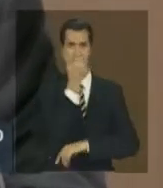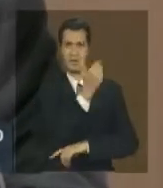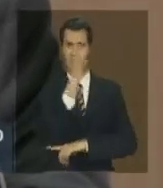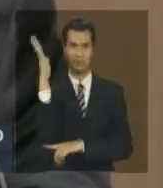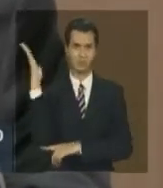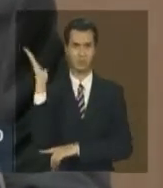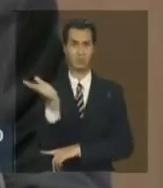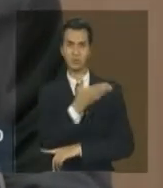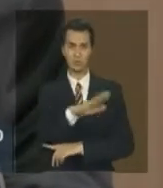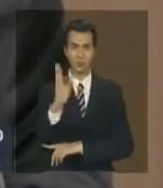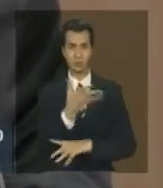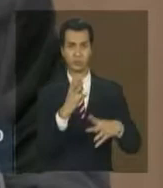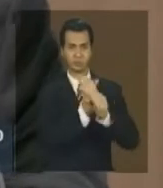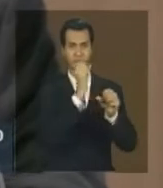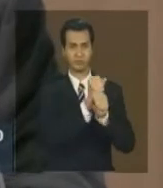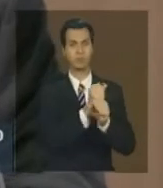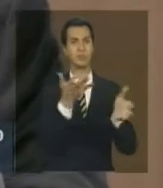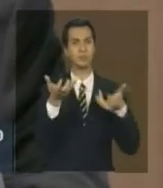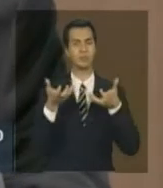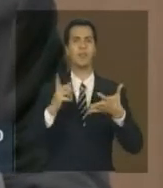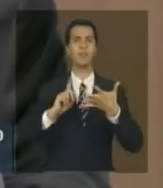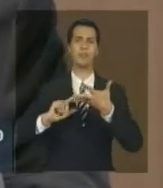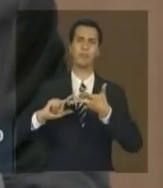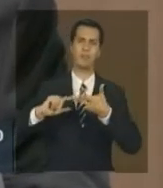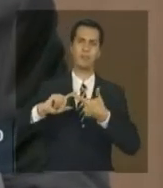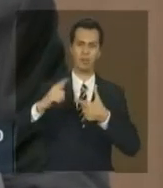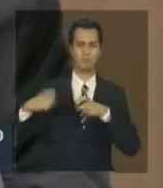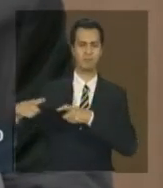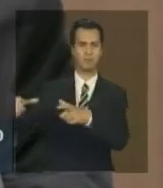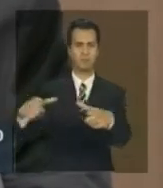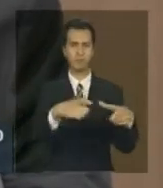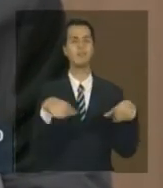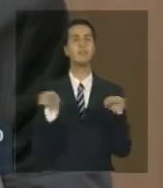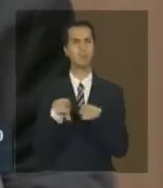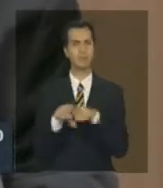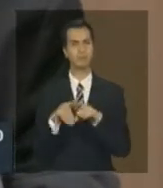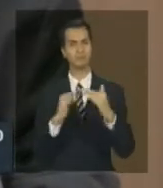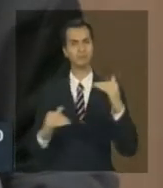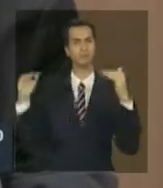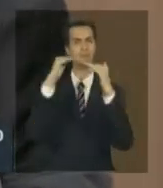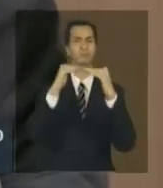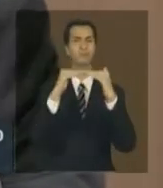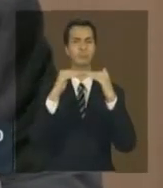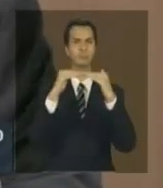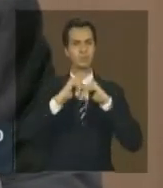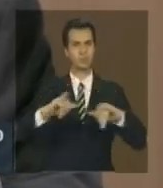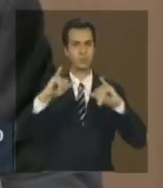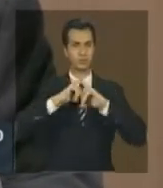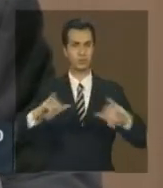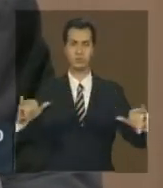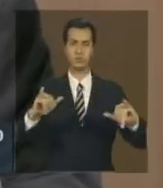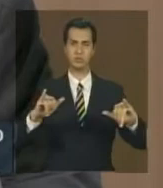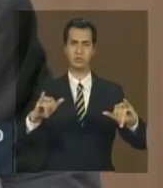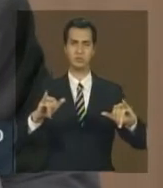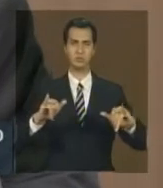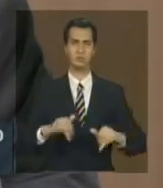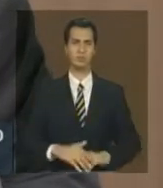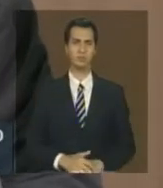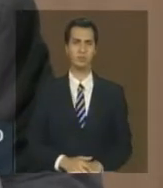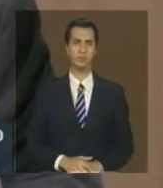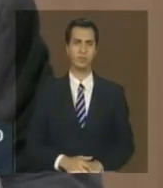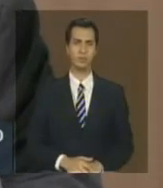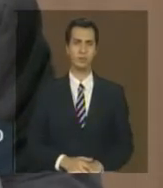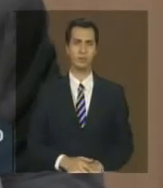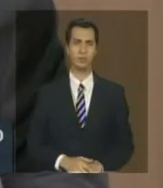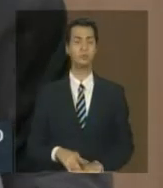simultaneamente, quando estivermos divulgando os dados atualizados da Amazônia, no mesmo ano, que a gente consiga também fazer isso para os demais biomas. Então, esse é